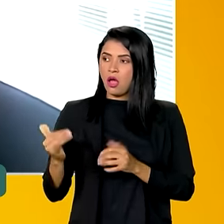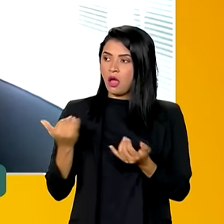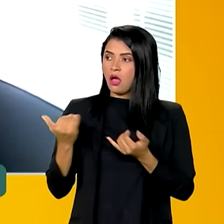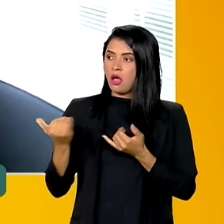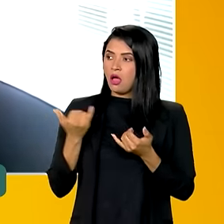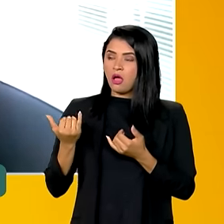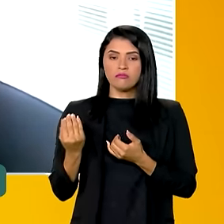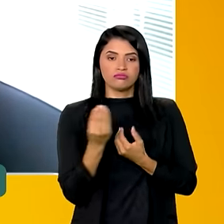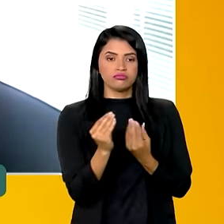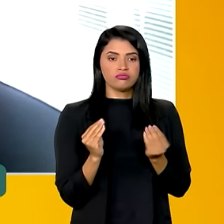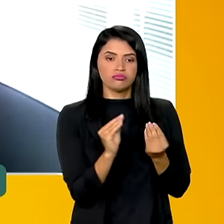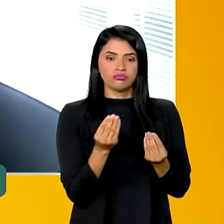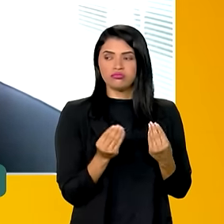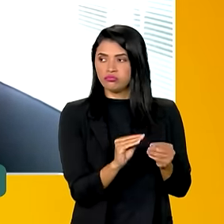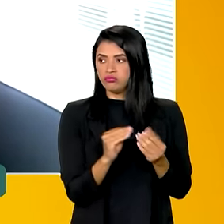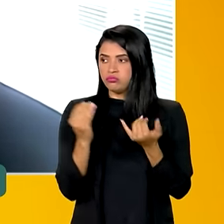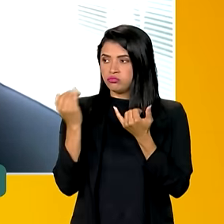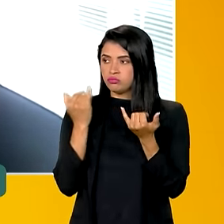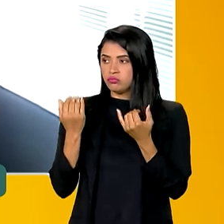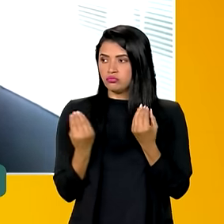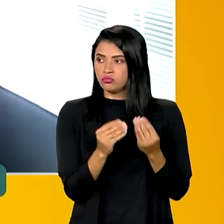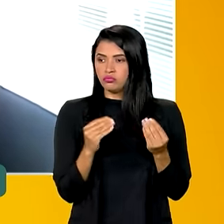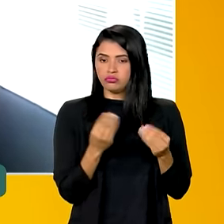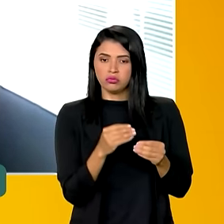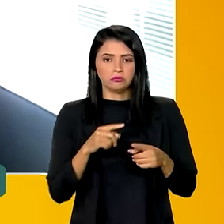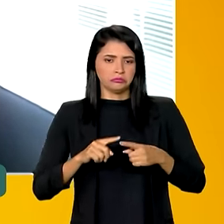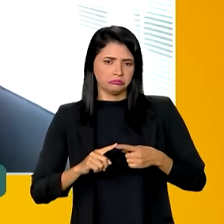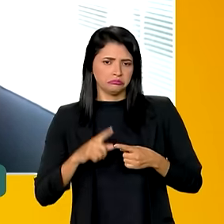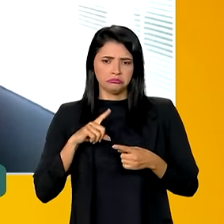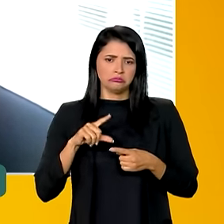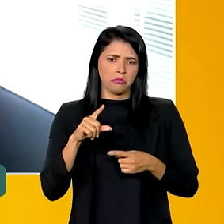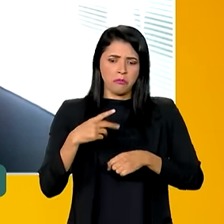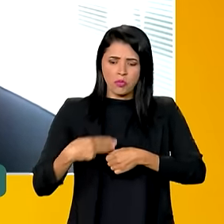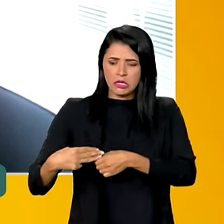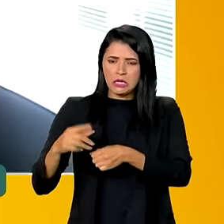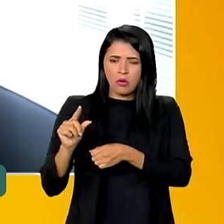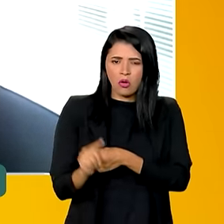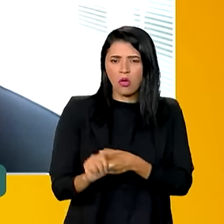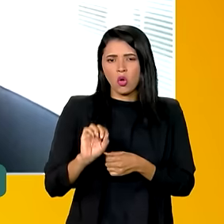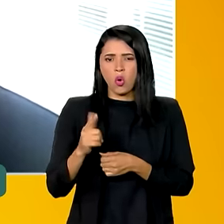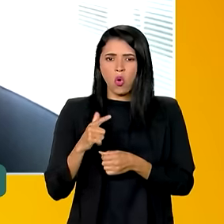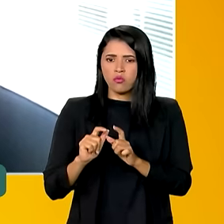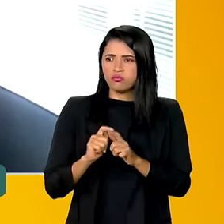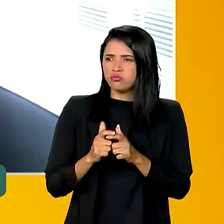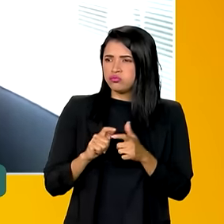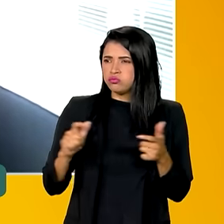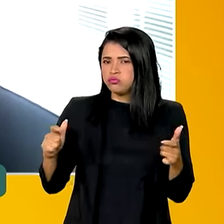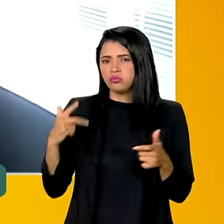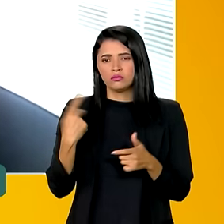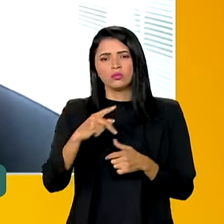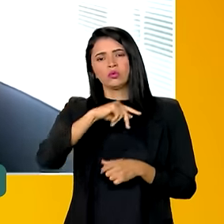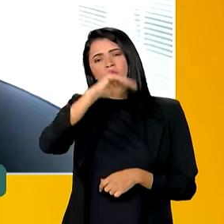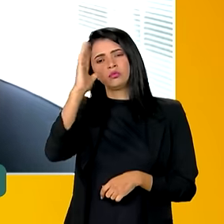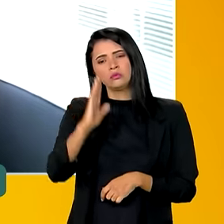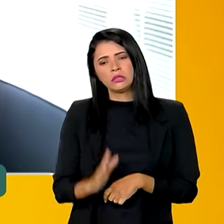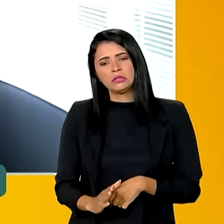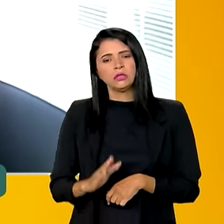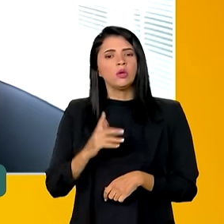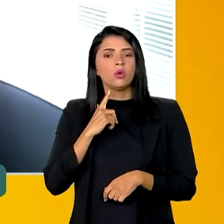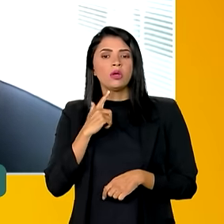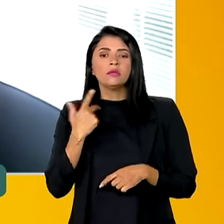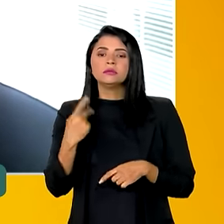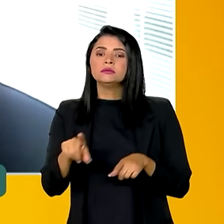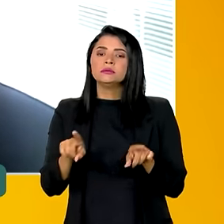ao seu conhecimento ali, seja no menor município do Brasil ou no maior município do Brasil. E